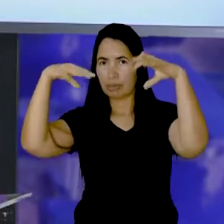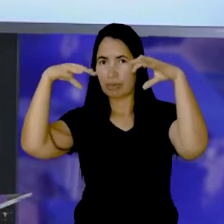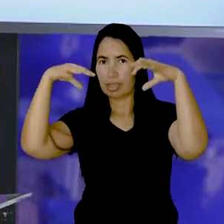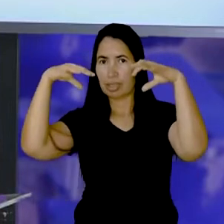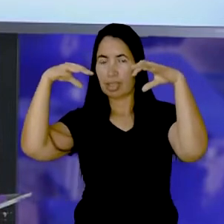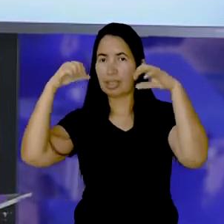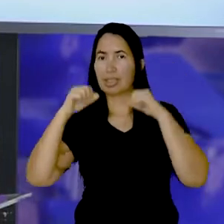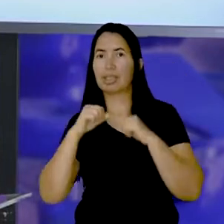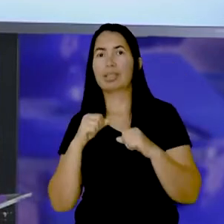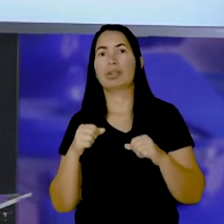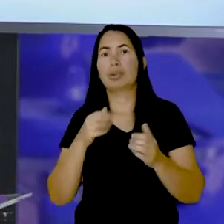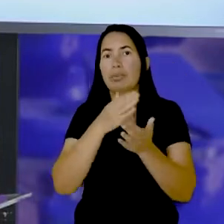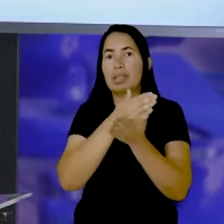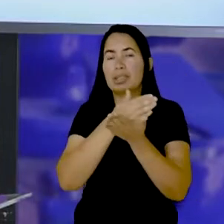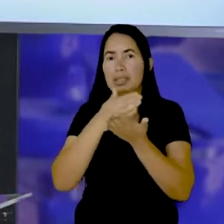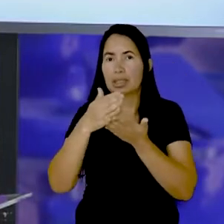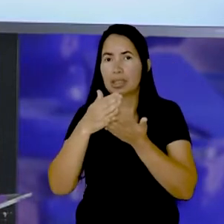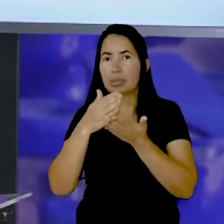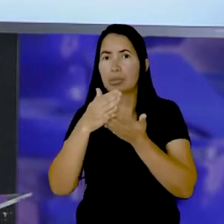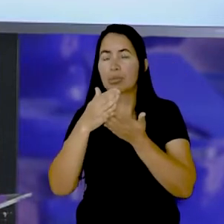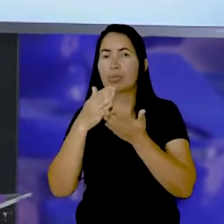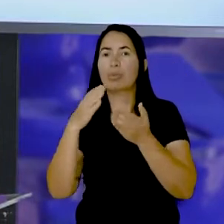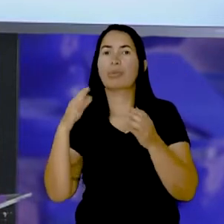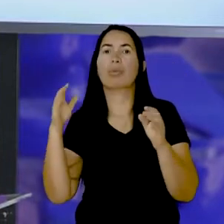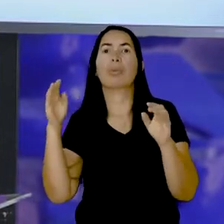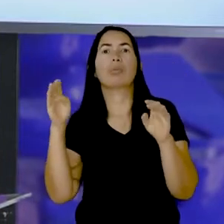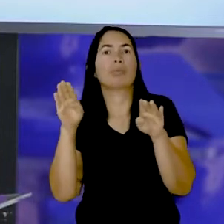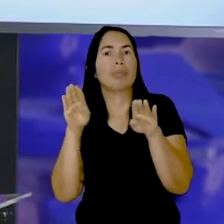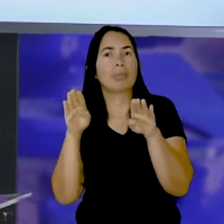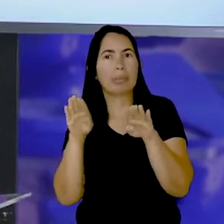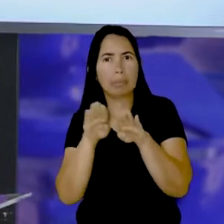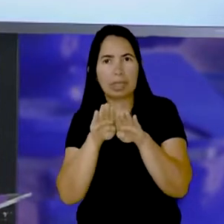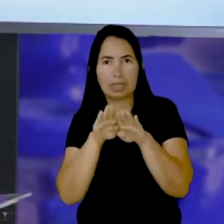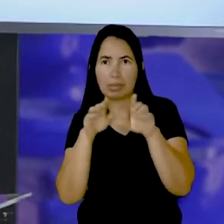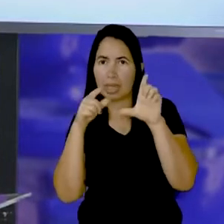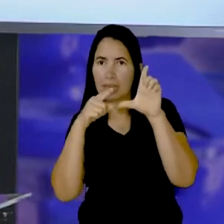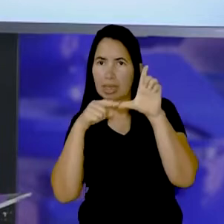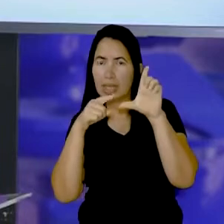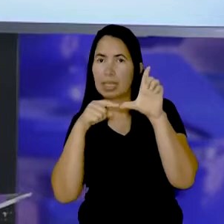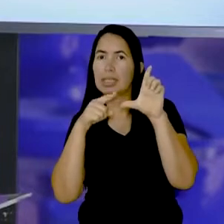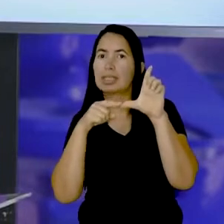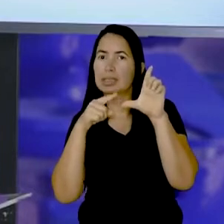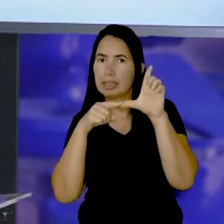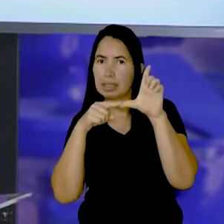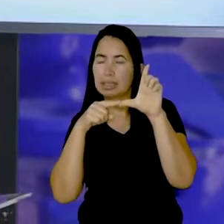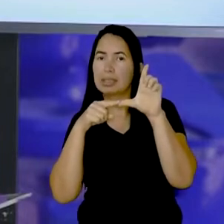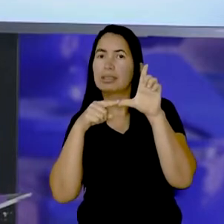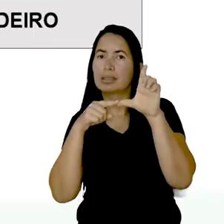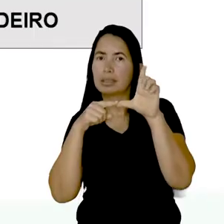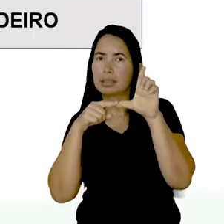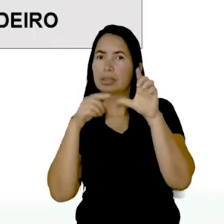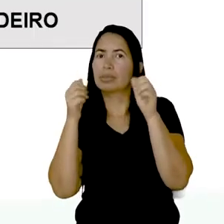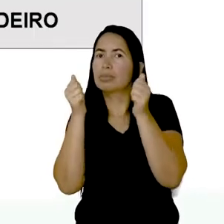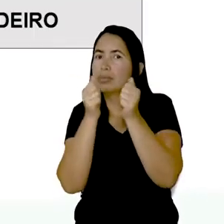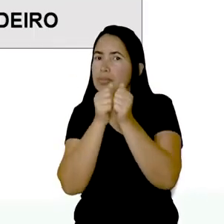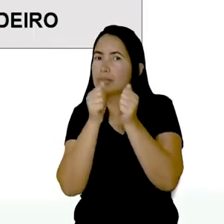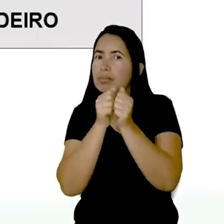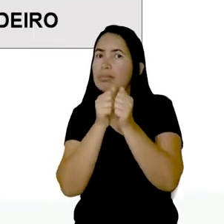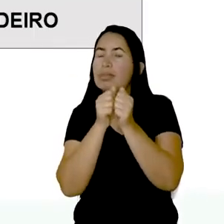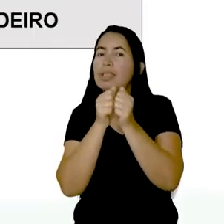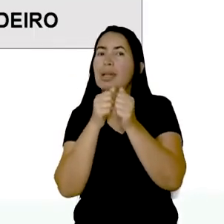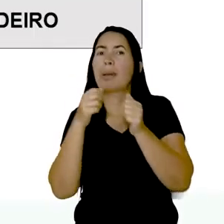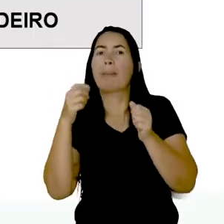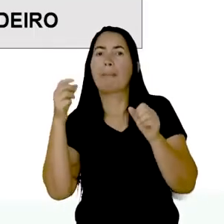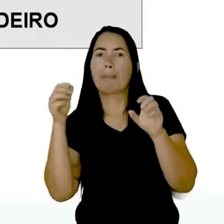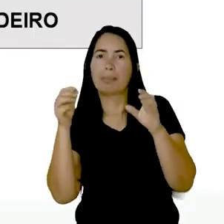Elas estão iniciando Com o mesmo som Porque tem o quê? As mesmas letras juntinhas As mesmas